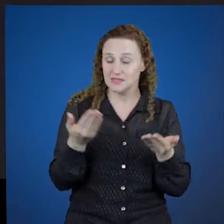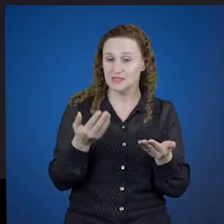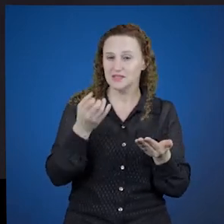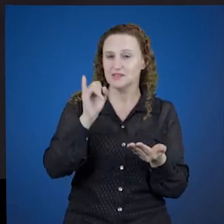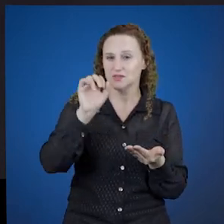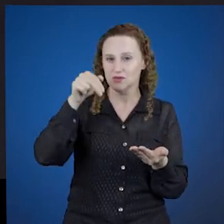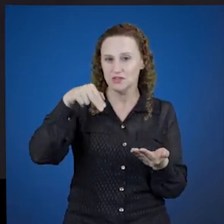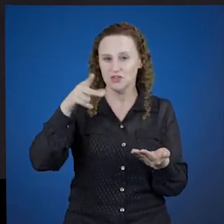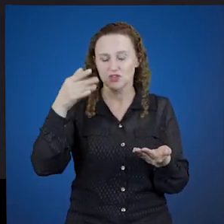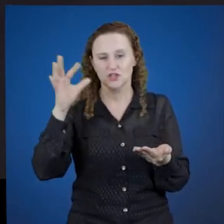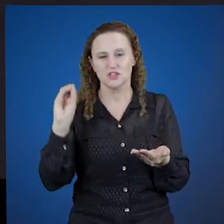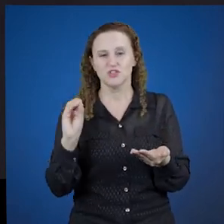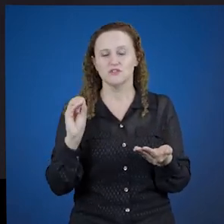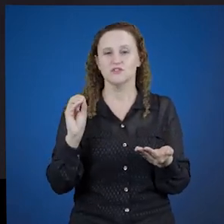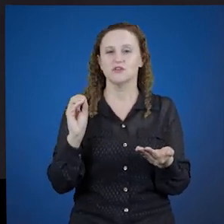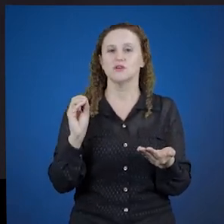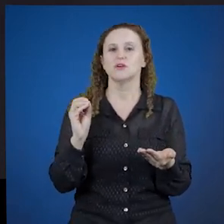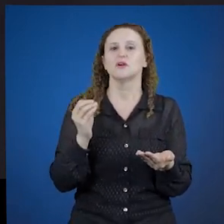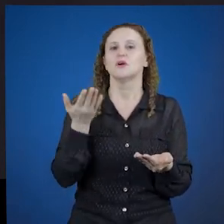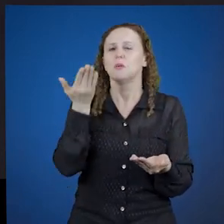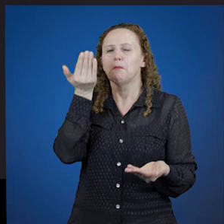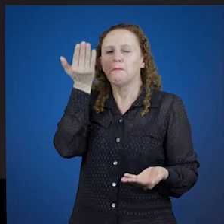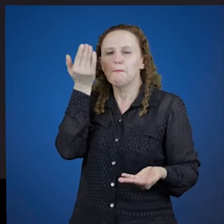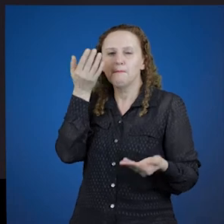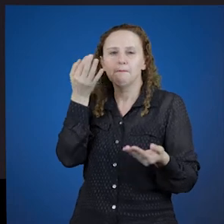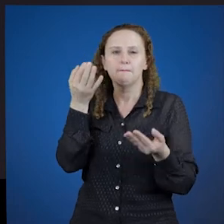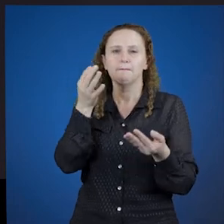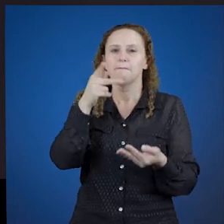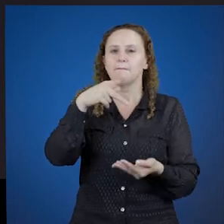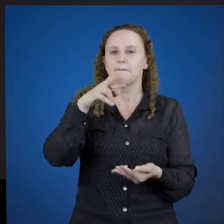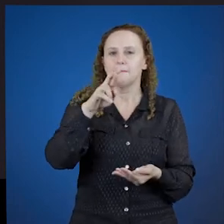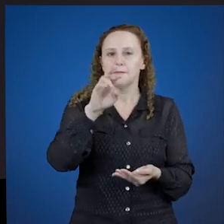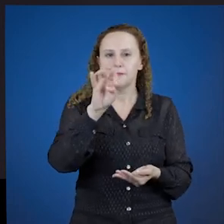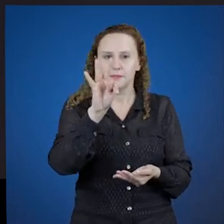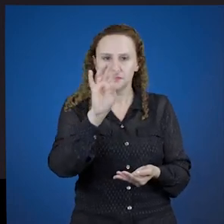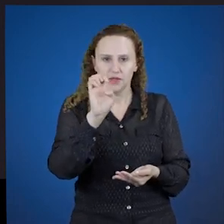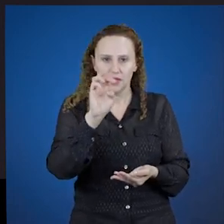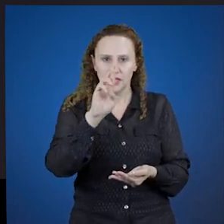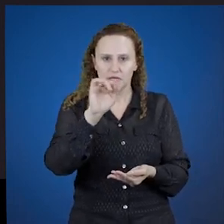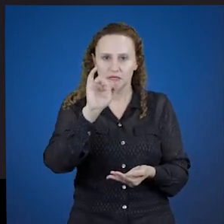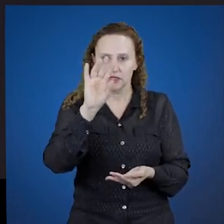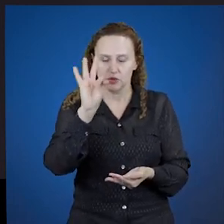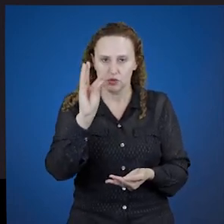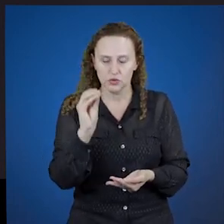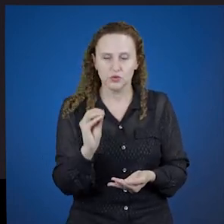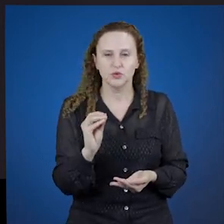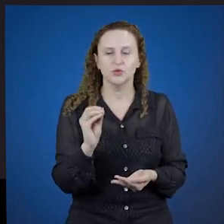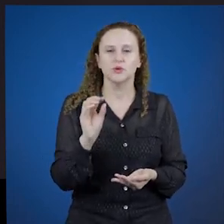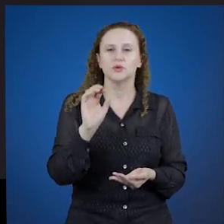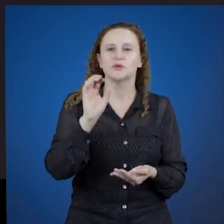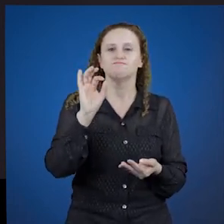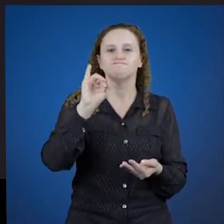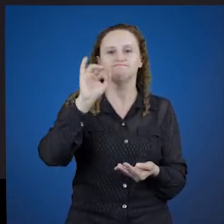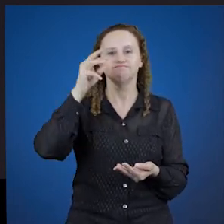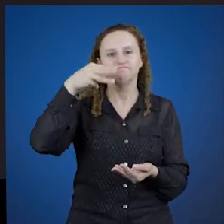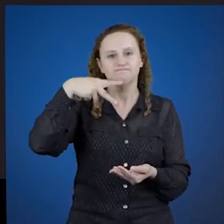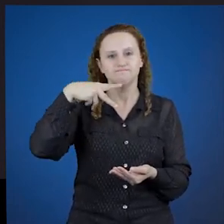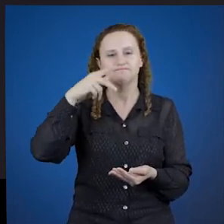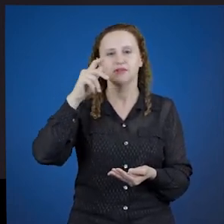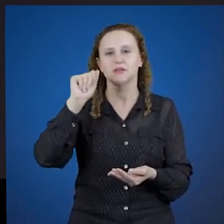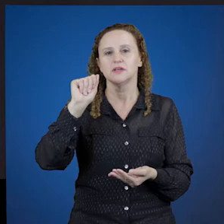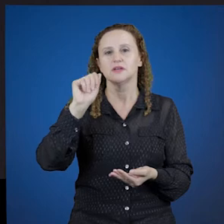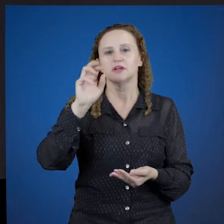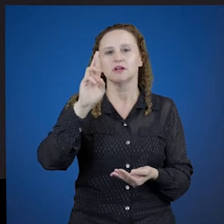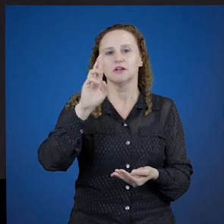indicativo, o pretérito perfeito, indicativo, o pretérito imperfeito, do indicativo,